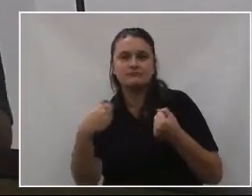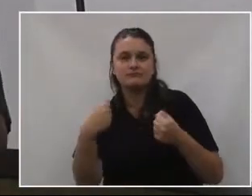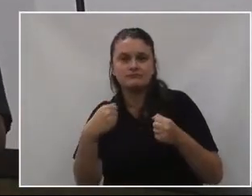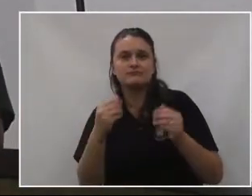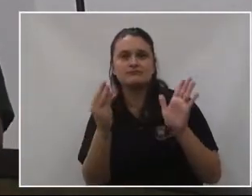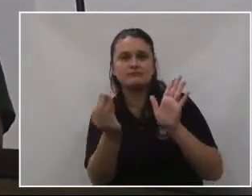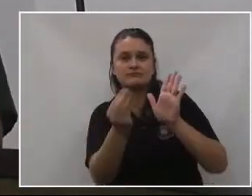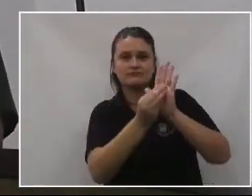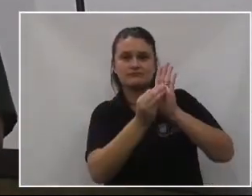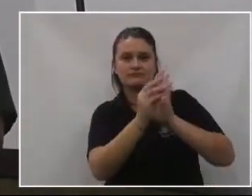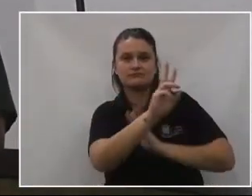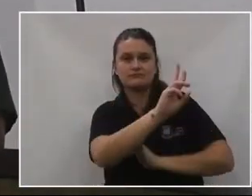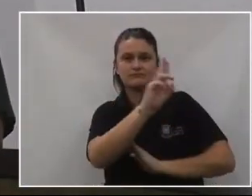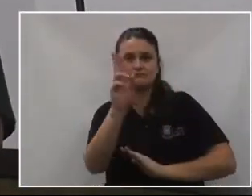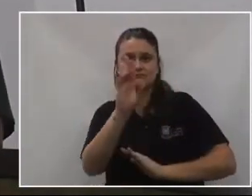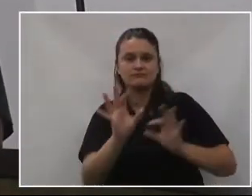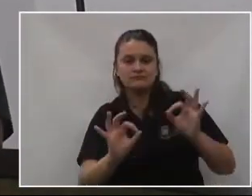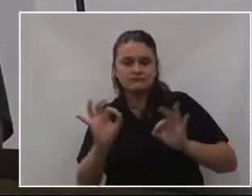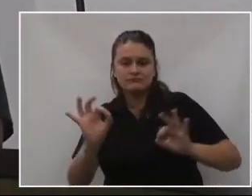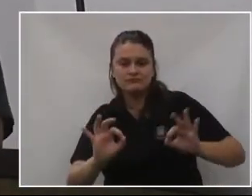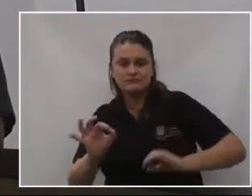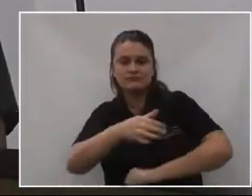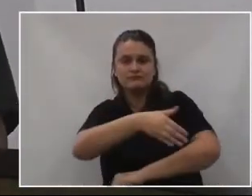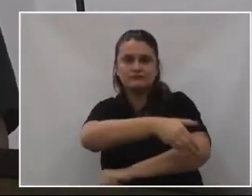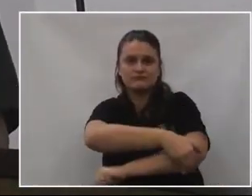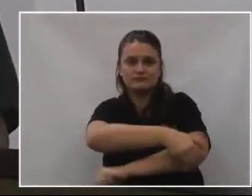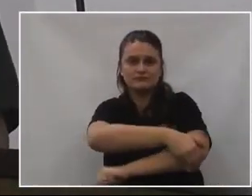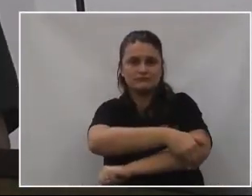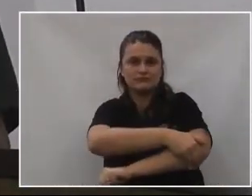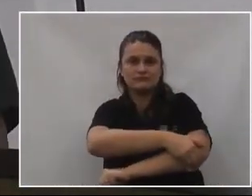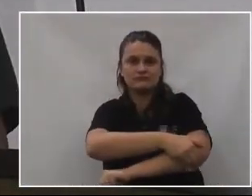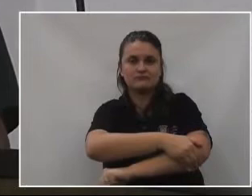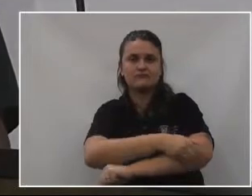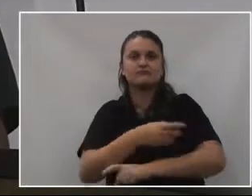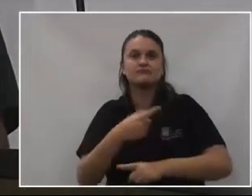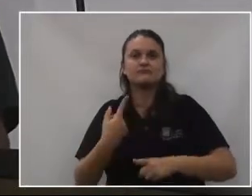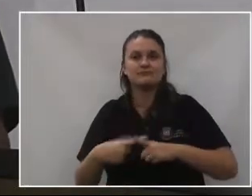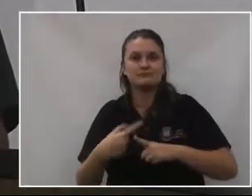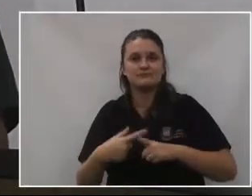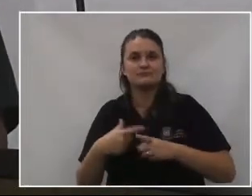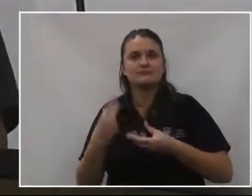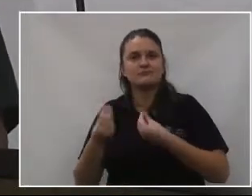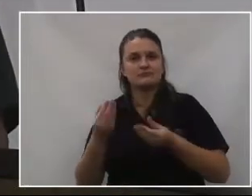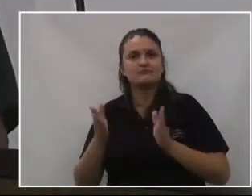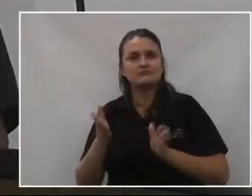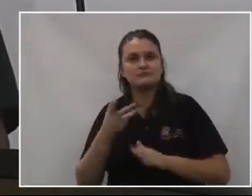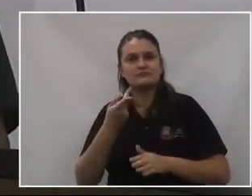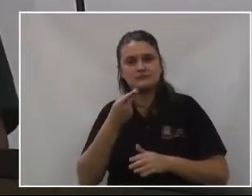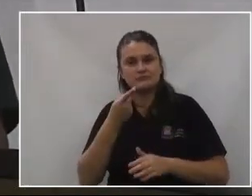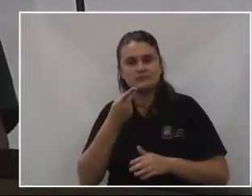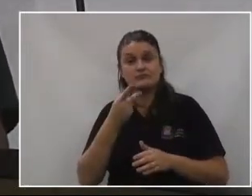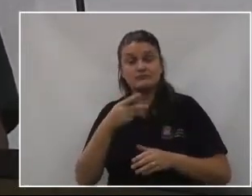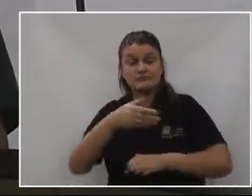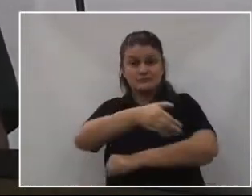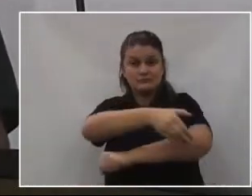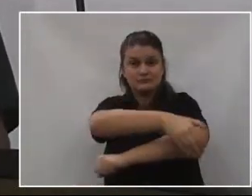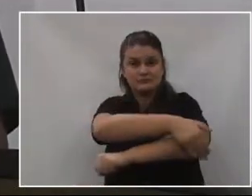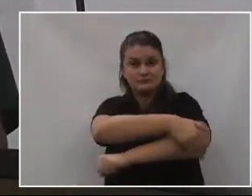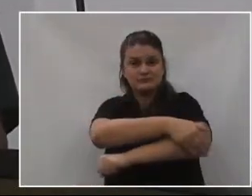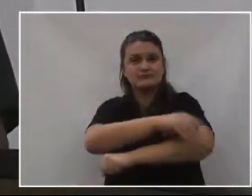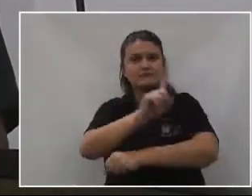pelo menos colocar o nome lá e dar uma ajeitada nela, que, como eu falei, ela faz parte, assim,